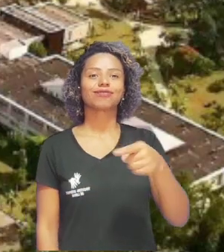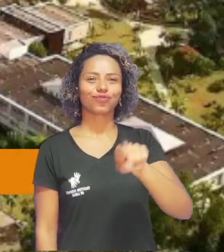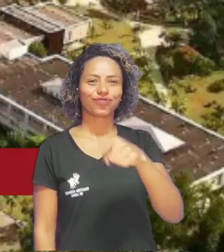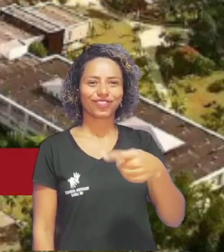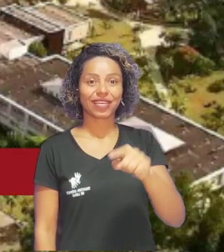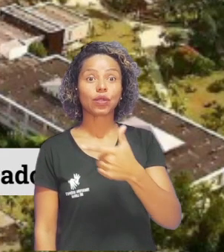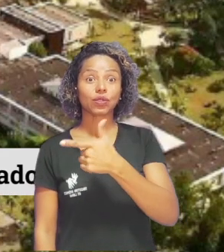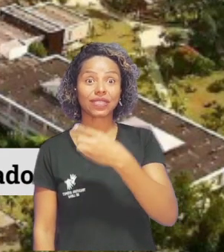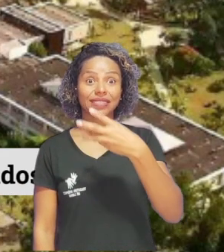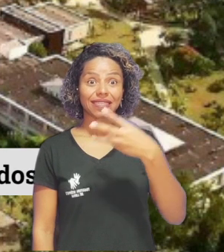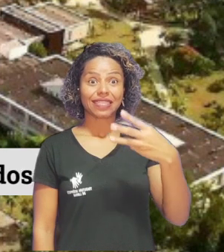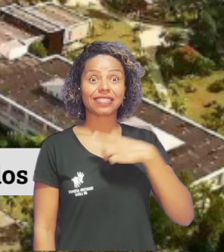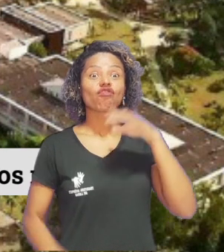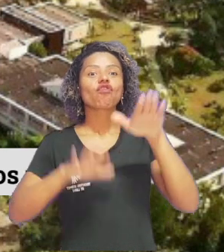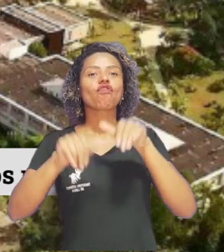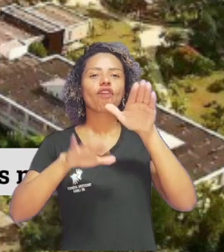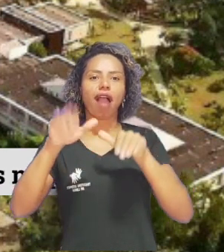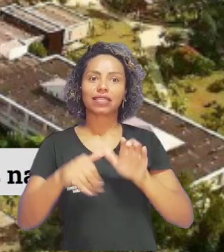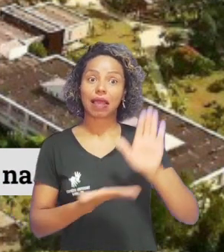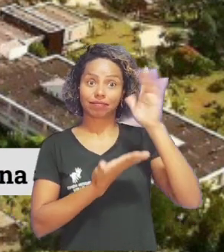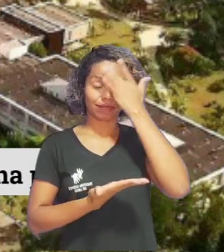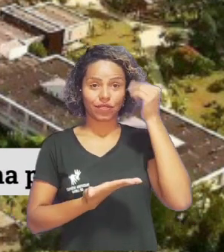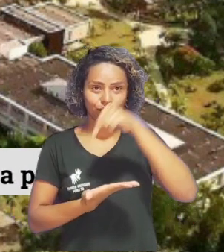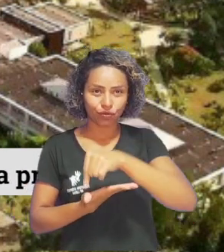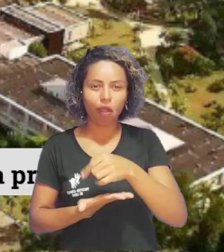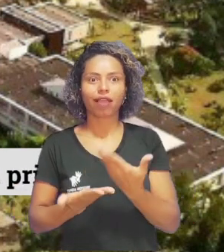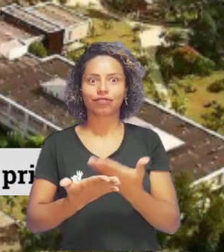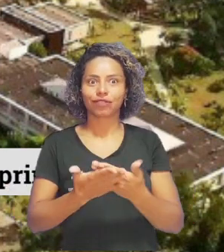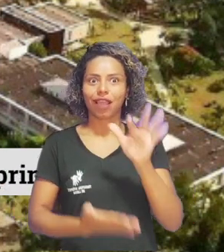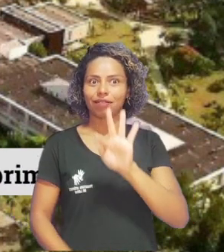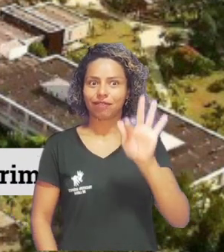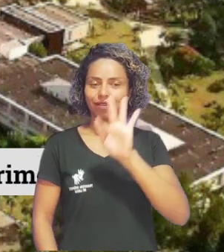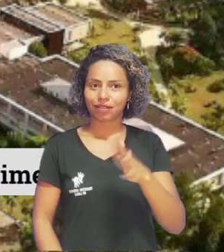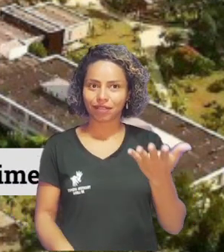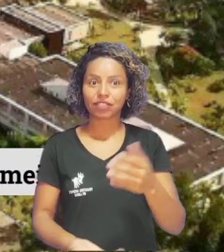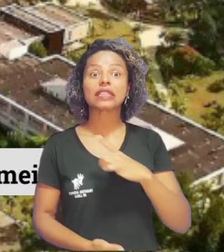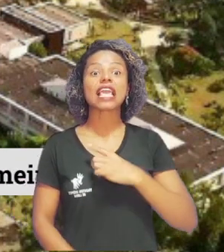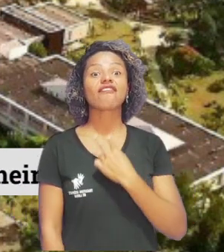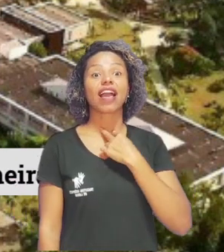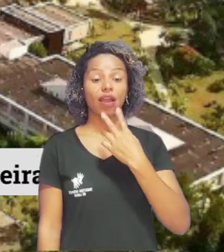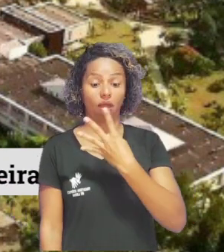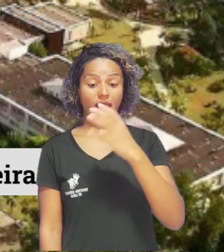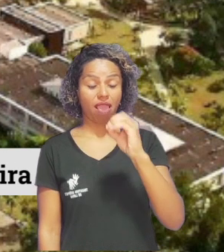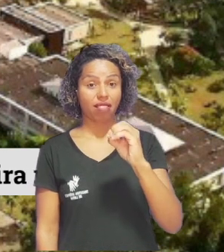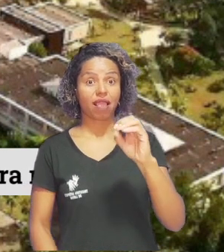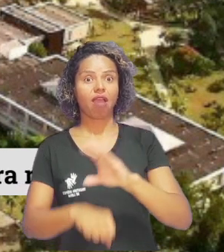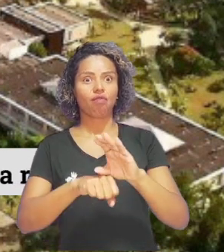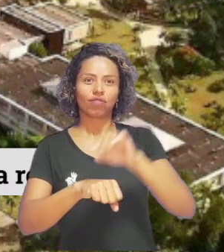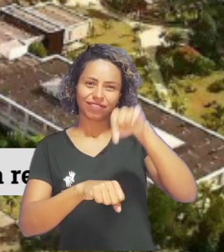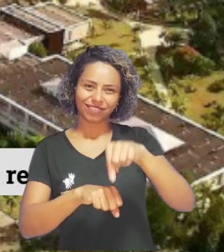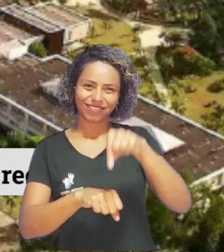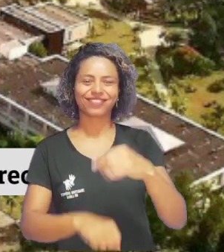233 candidatos foram convocados. As vagas são para 40 cursos em Juiz de Fora e 5